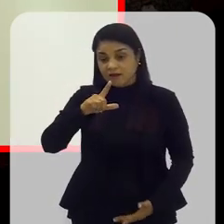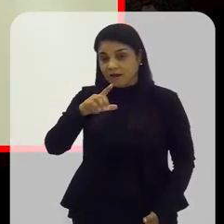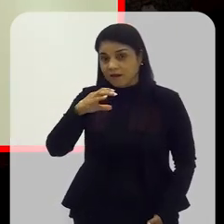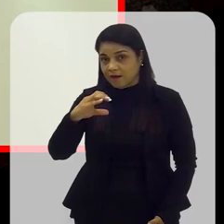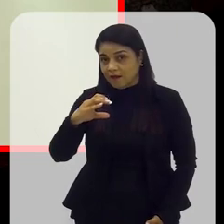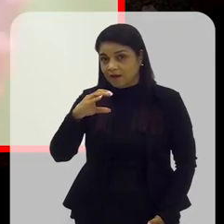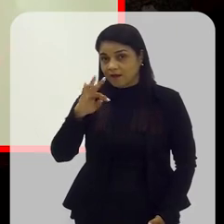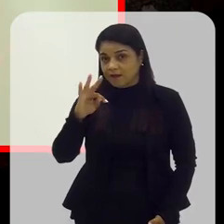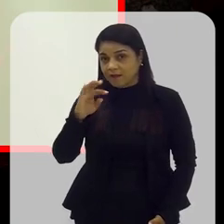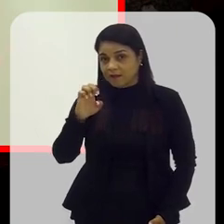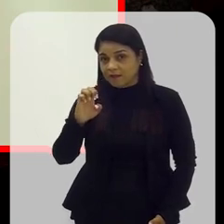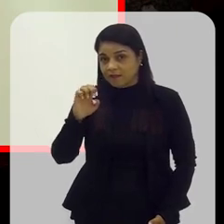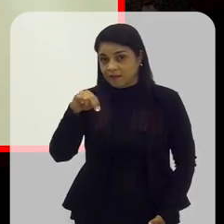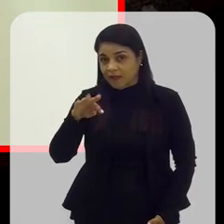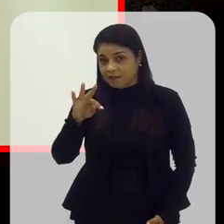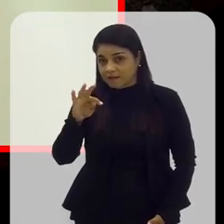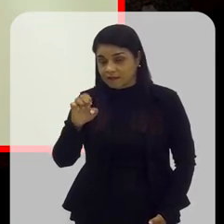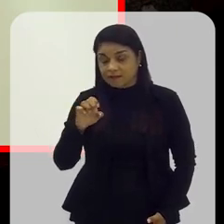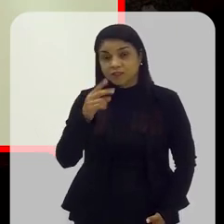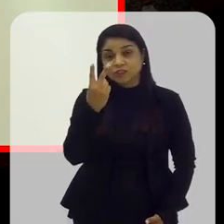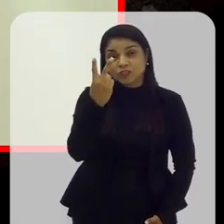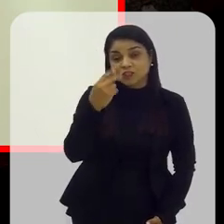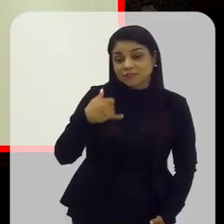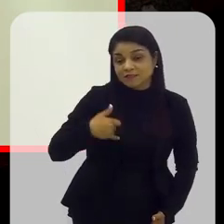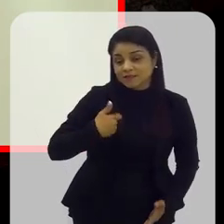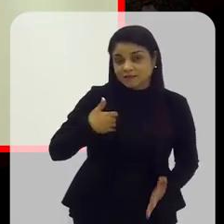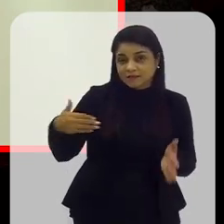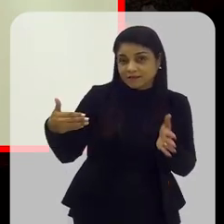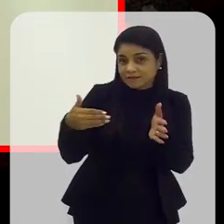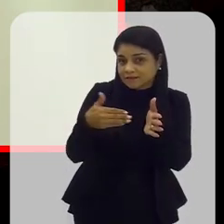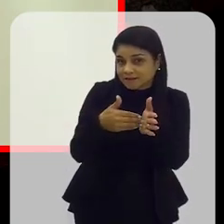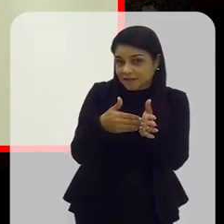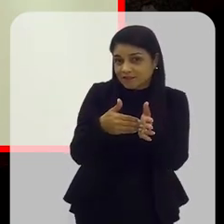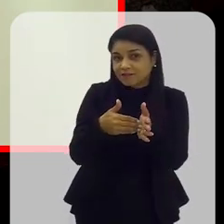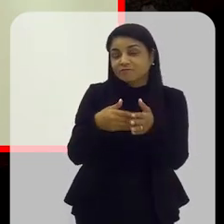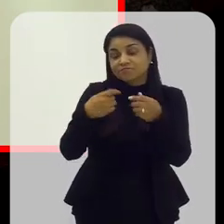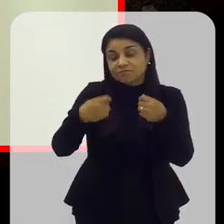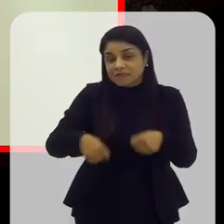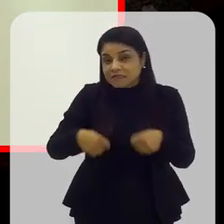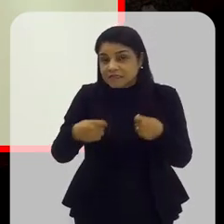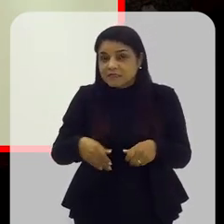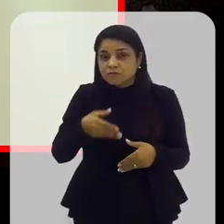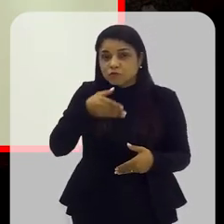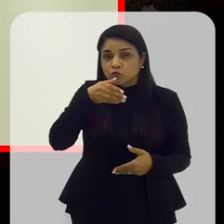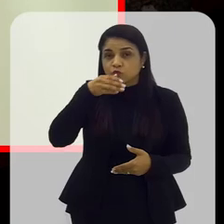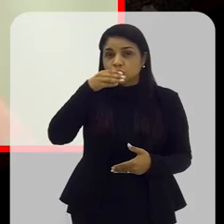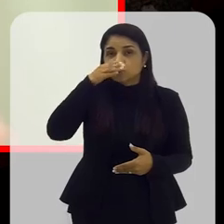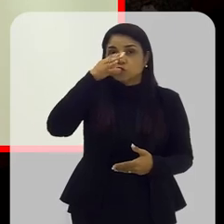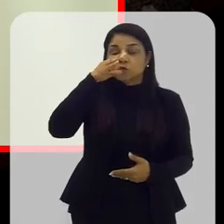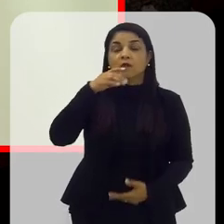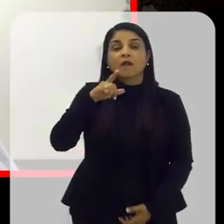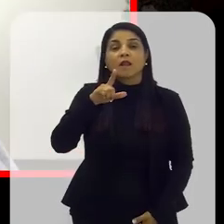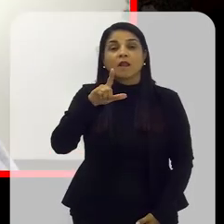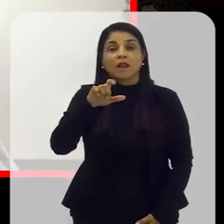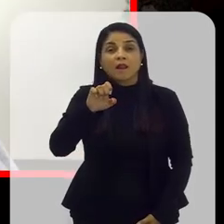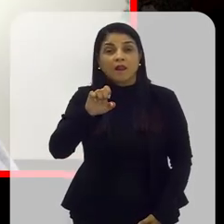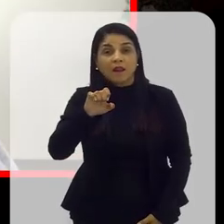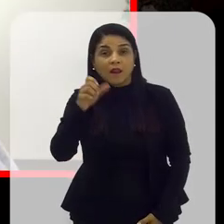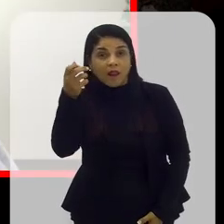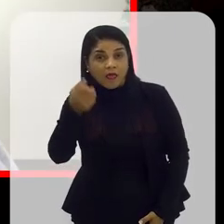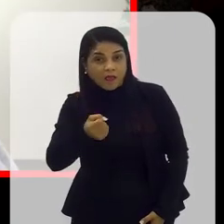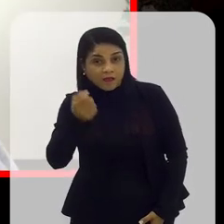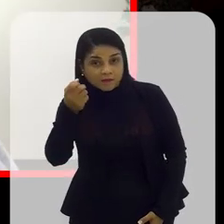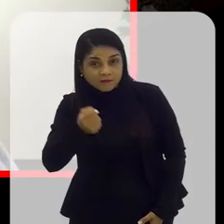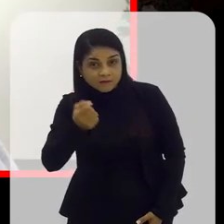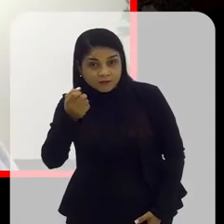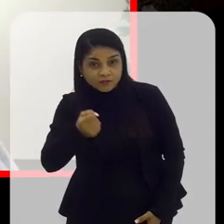Lactente vai até dois anos de idade, são crianças que ainda precisam de uma dieta láctea, porque a principal fonte